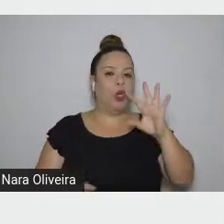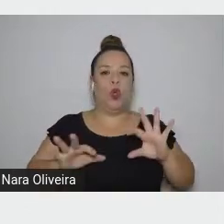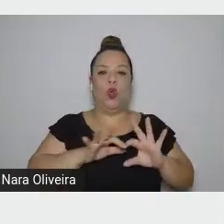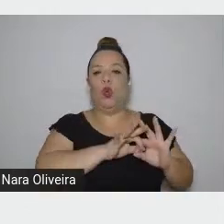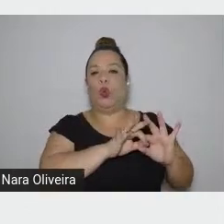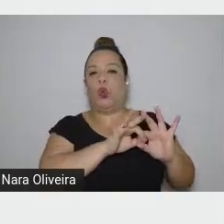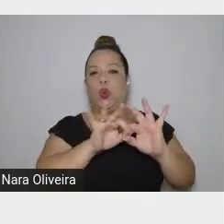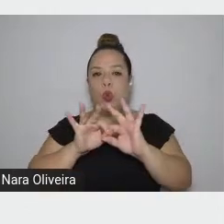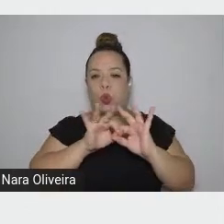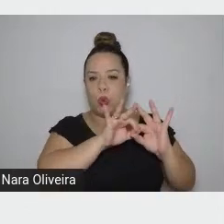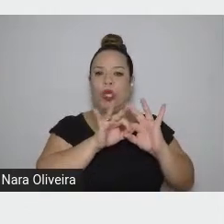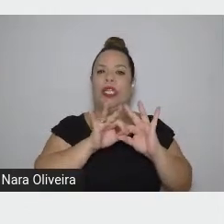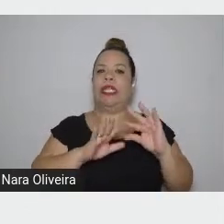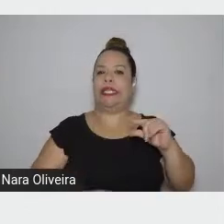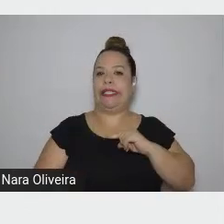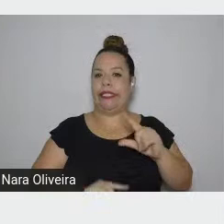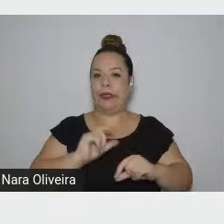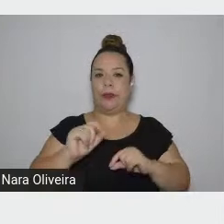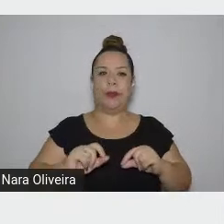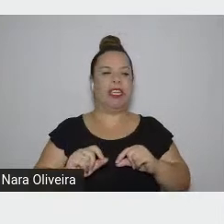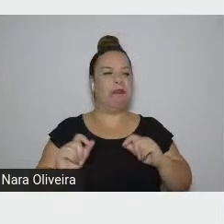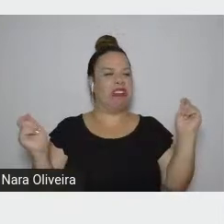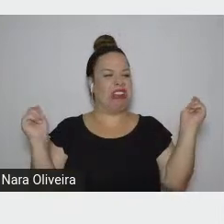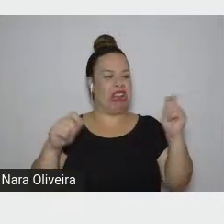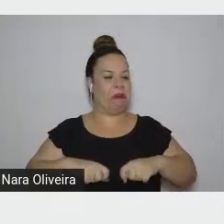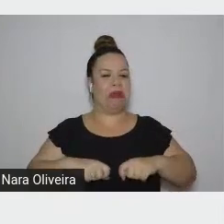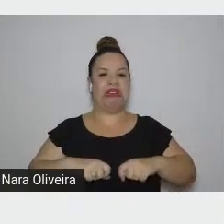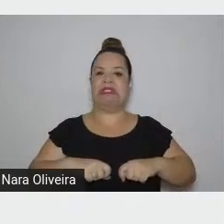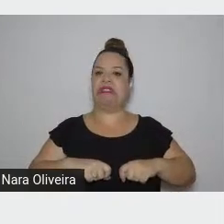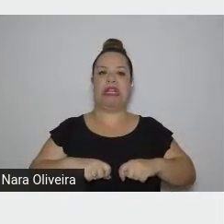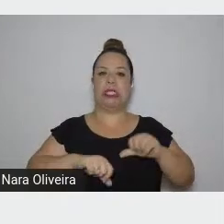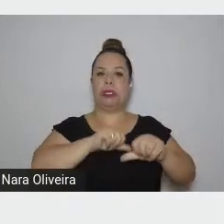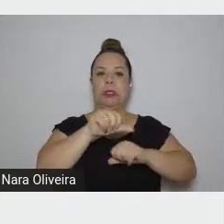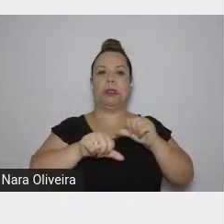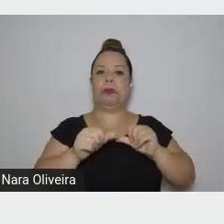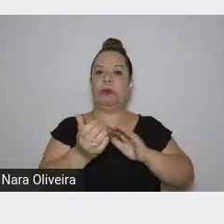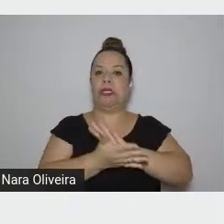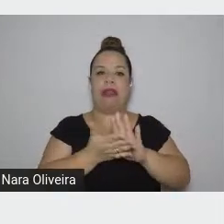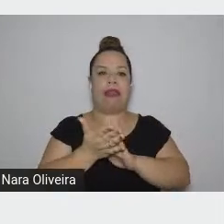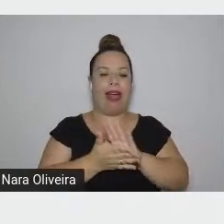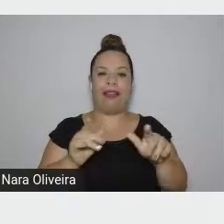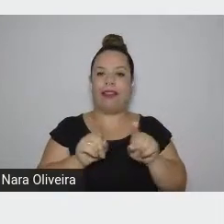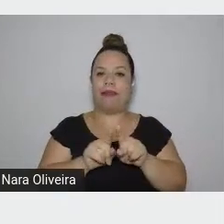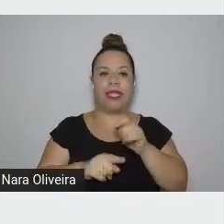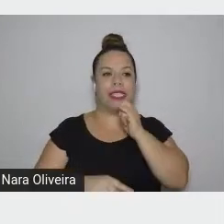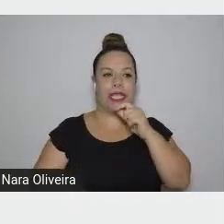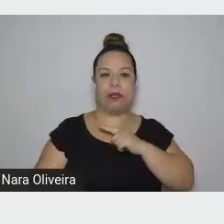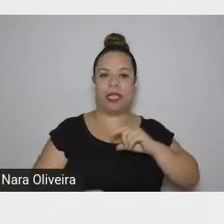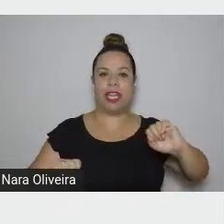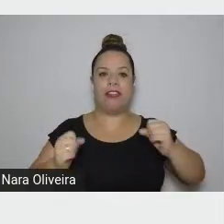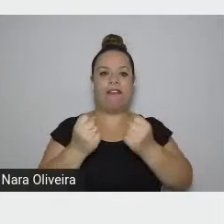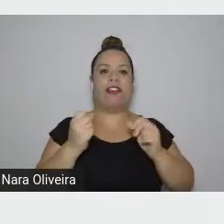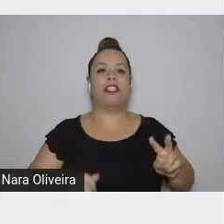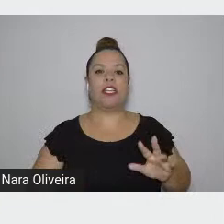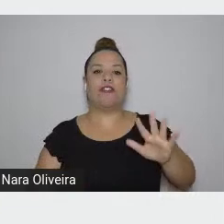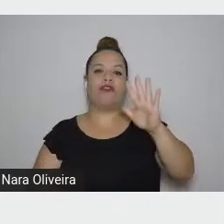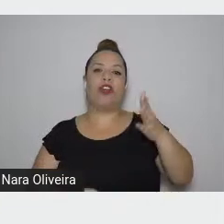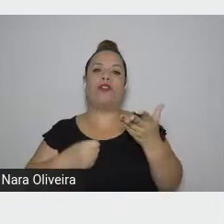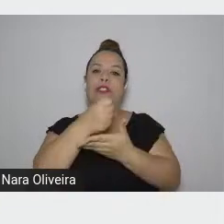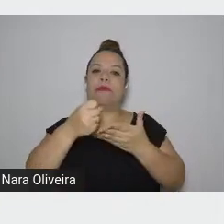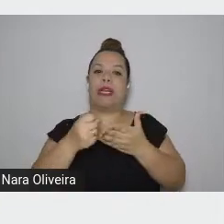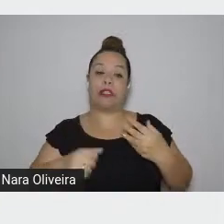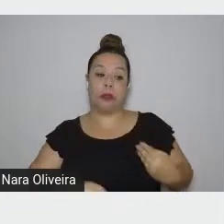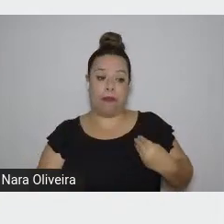tenacidade inquebrantável na defesa dos valores básicos para a vida dos homens na Terra,